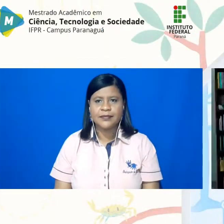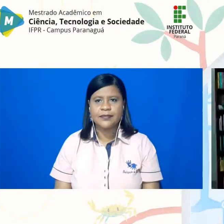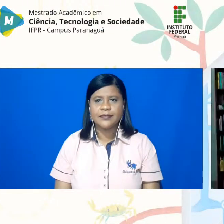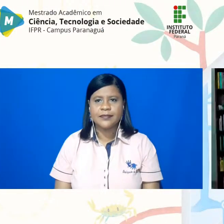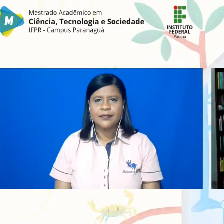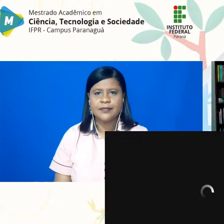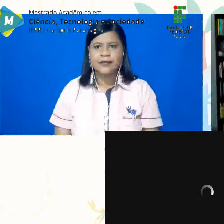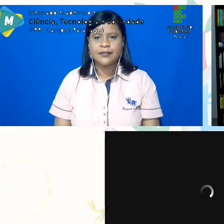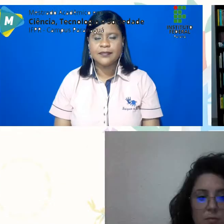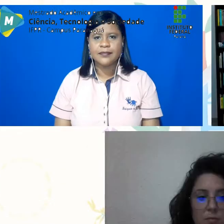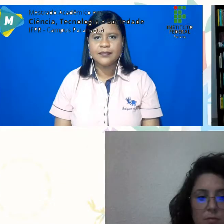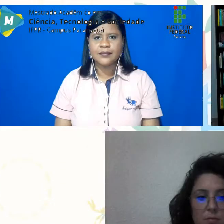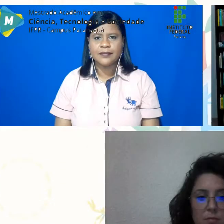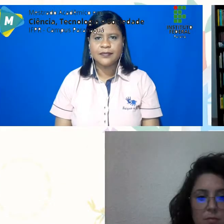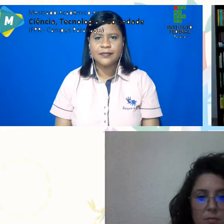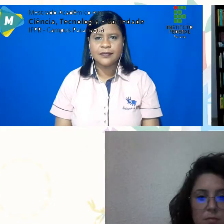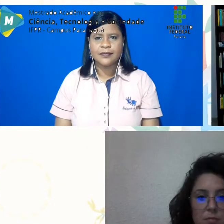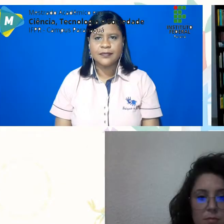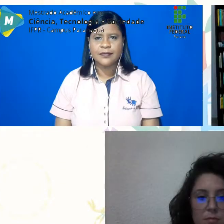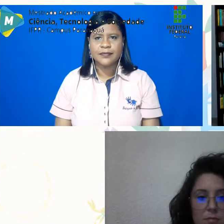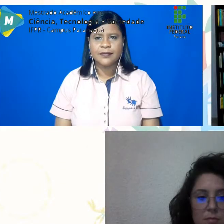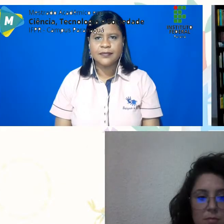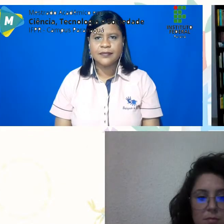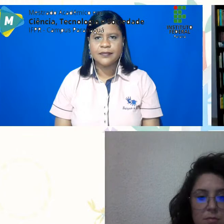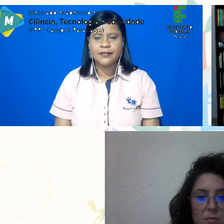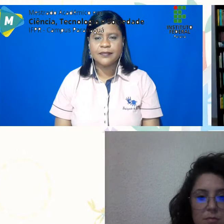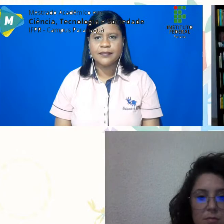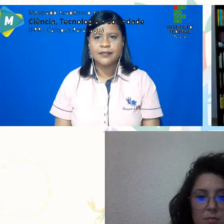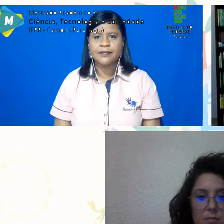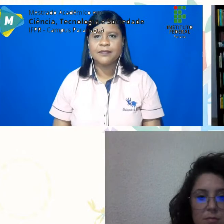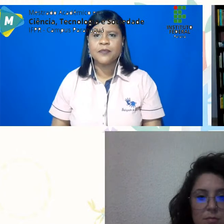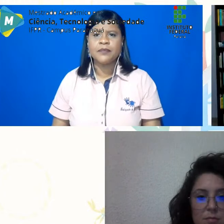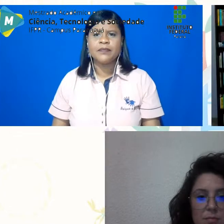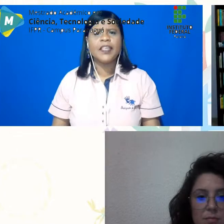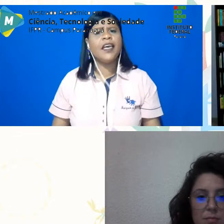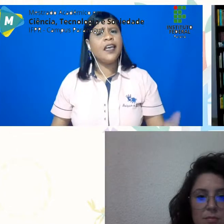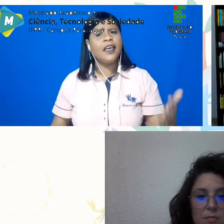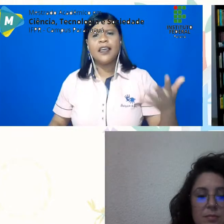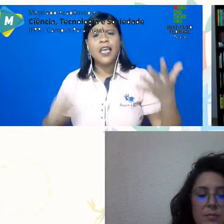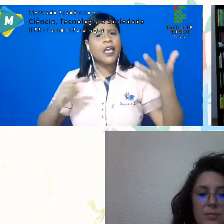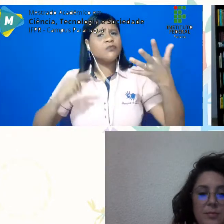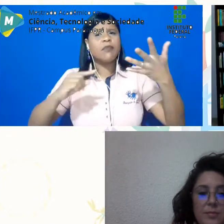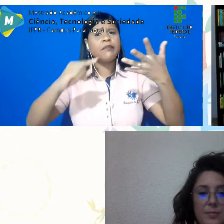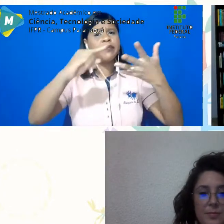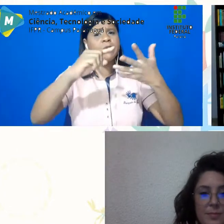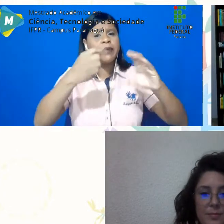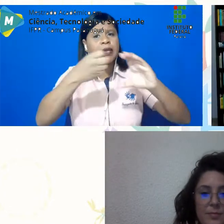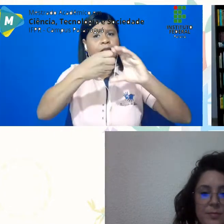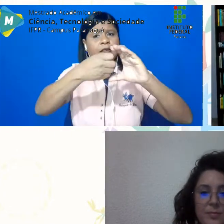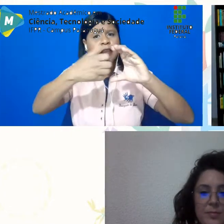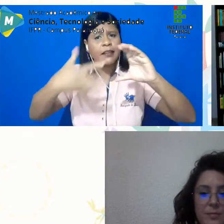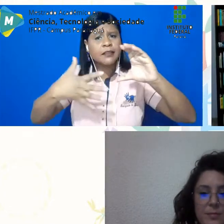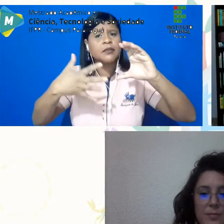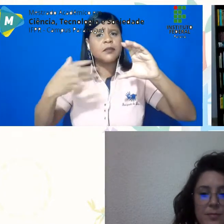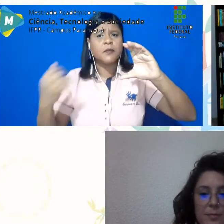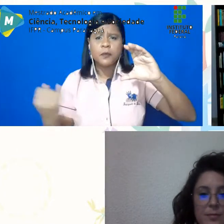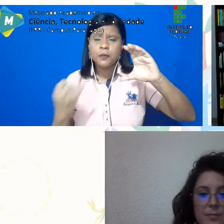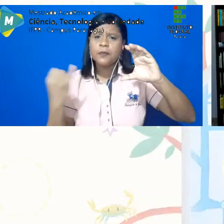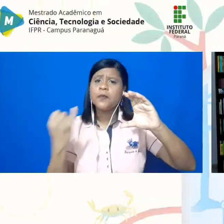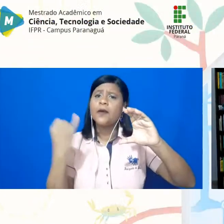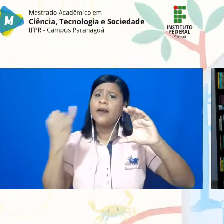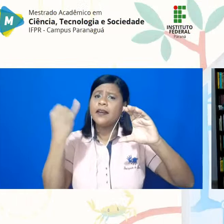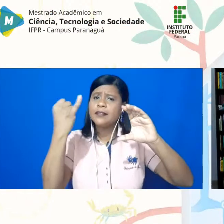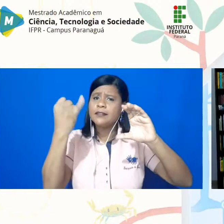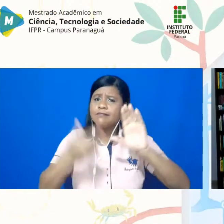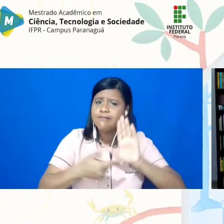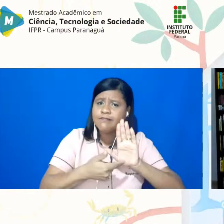então, gratuitamente. Então, essas são algumas características, assim, que acho importante frisar, né,